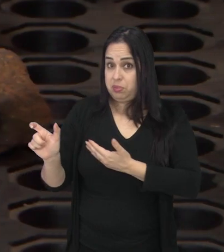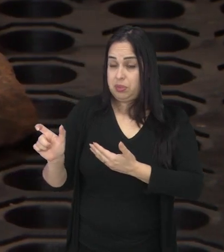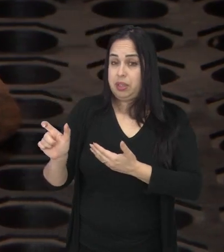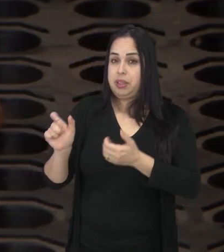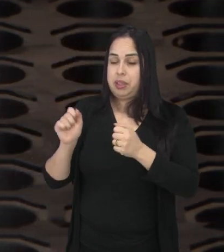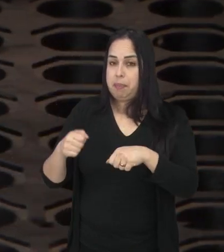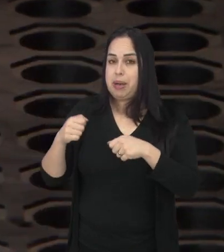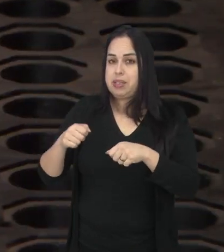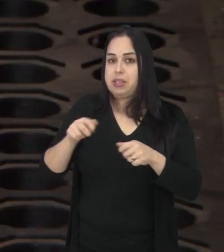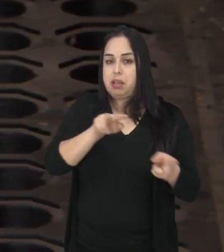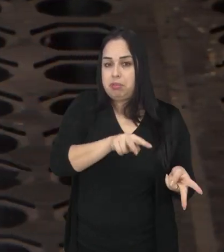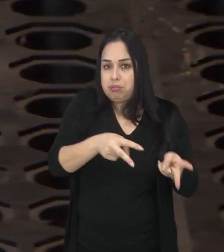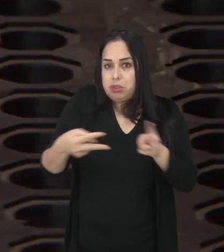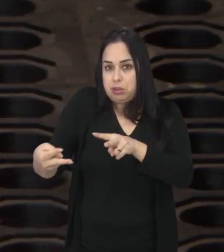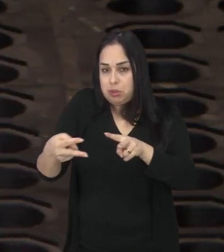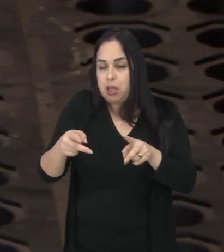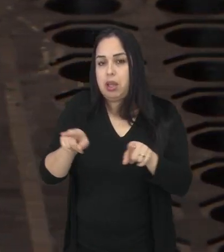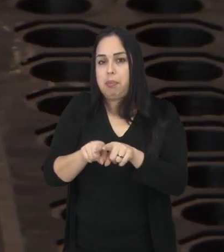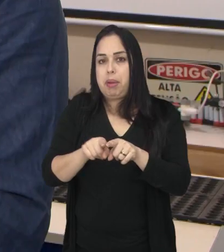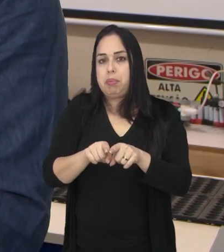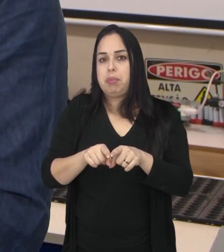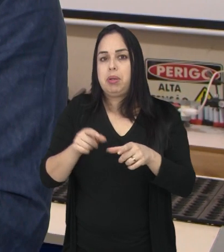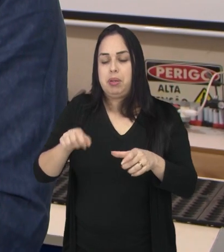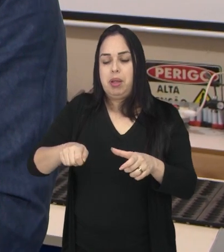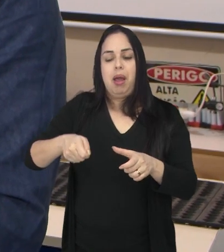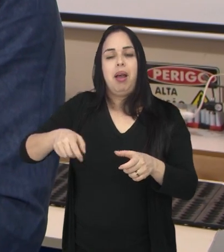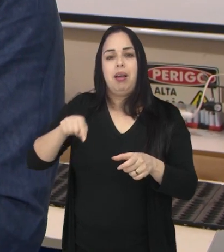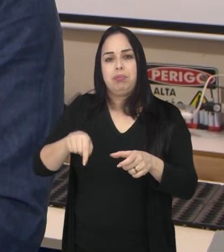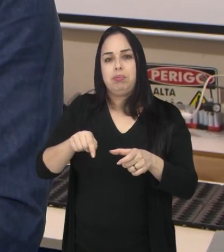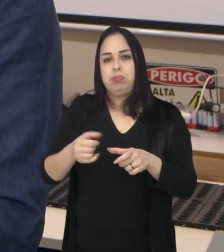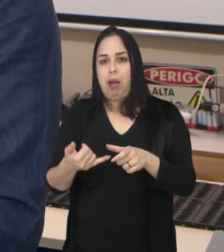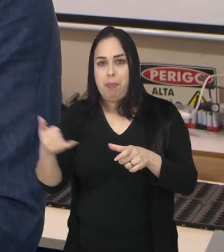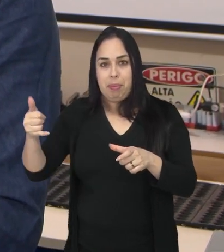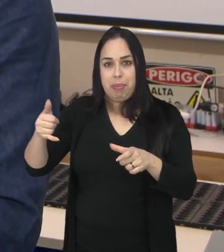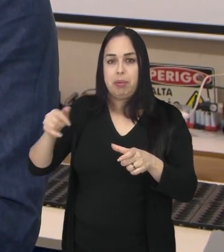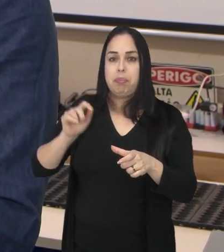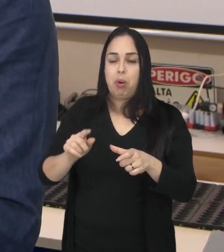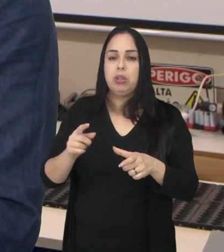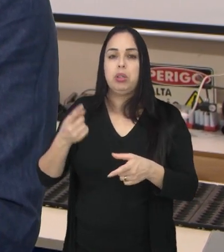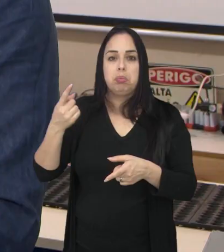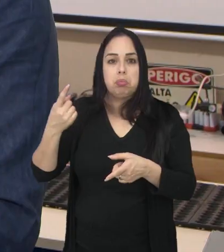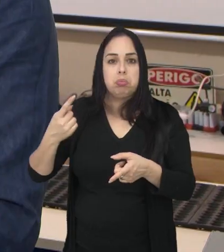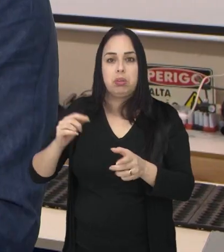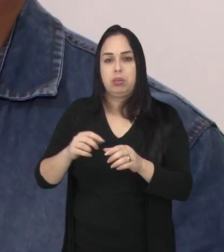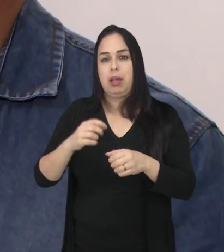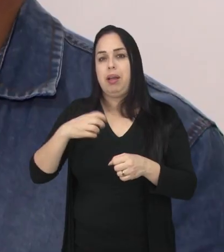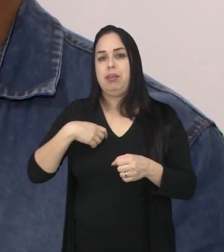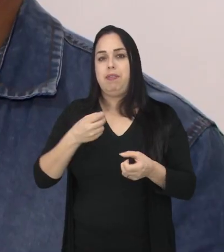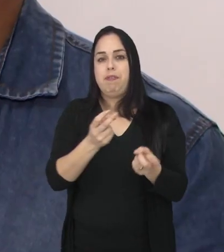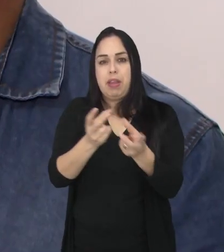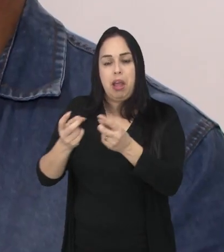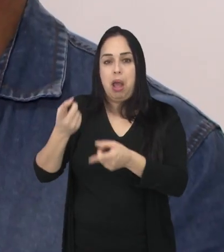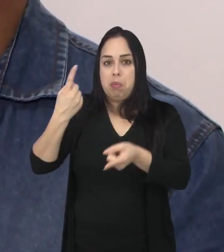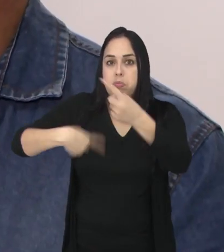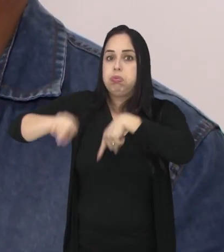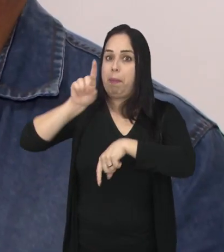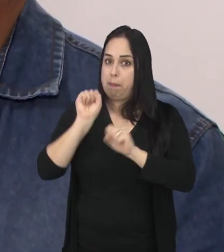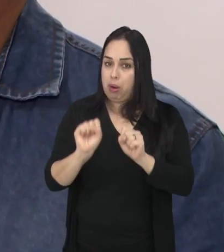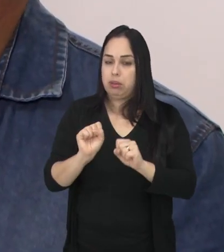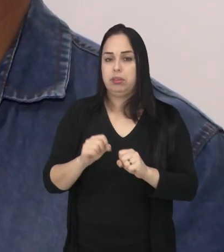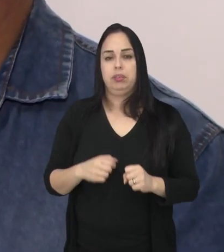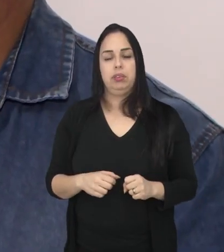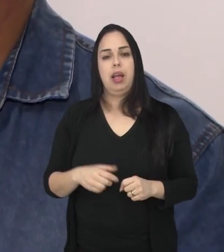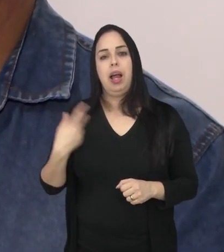indispensáveis para a construção de baterias podem alavancar esse mercado no país futuramente. Nos bastidores, estão